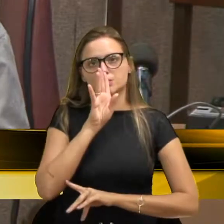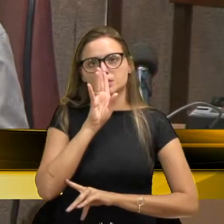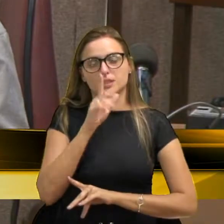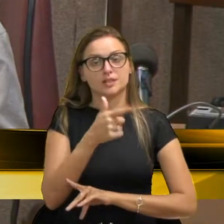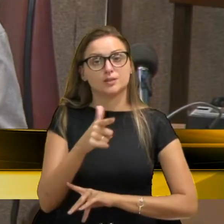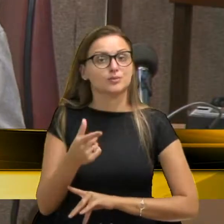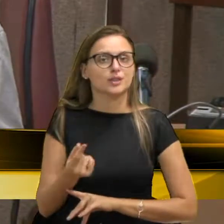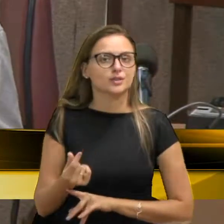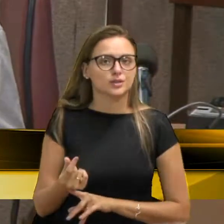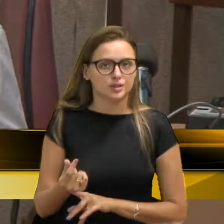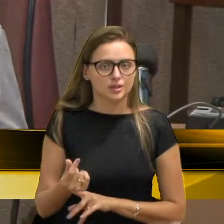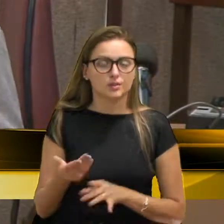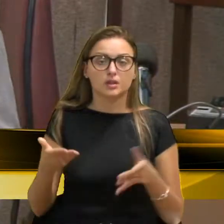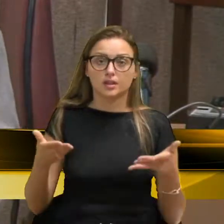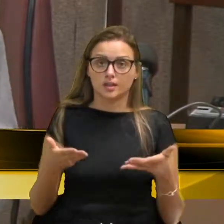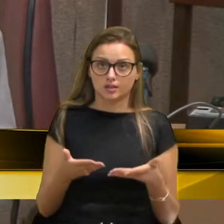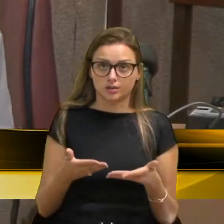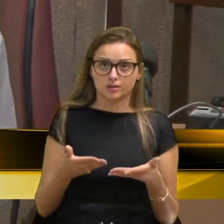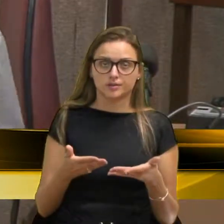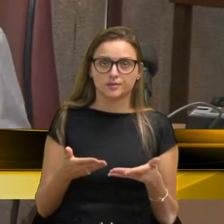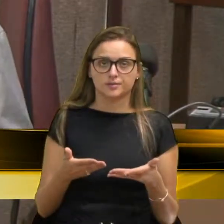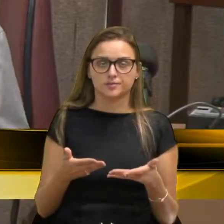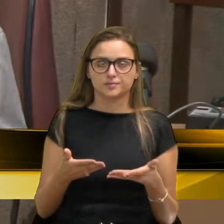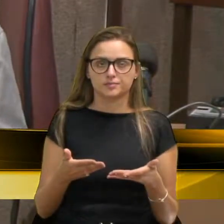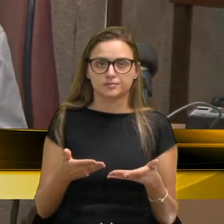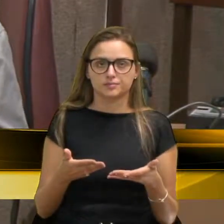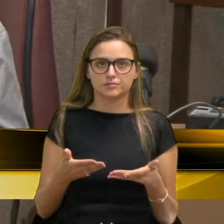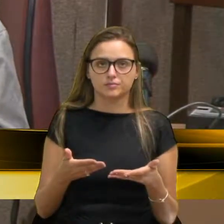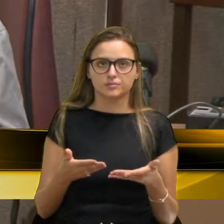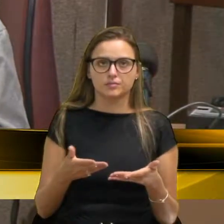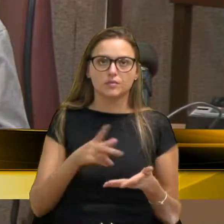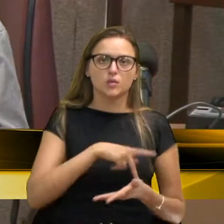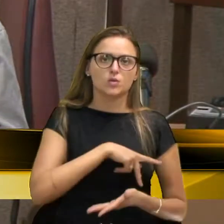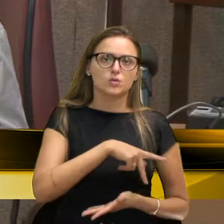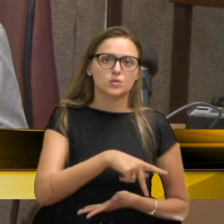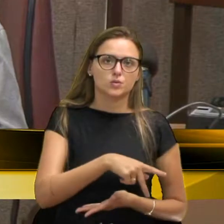Agora, as últimas festas, segundo o presidente,